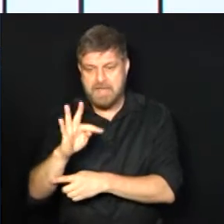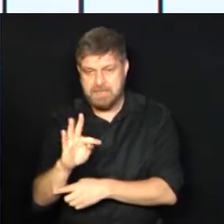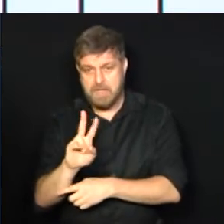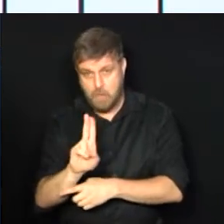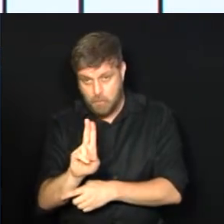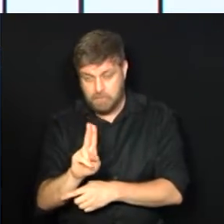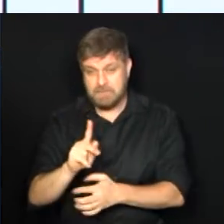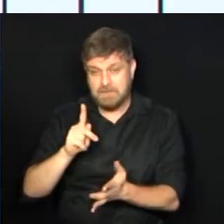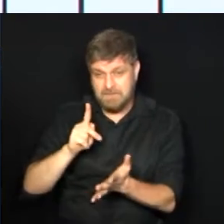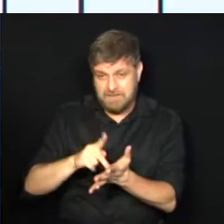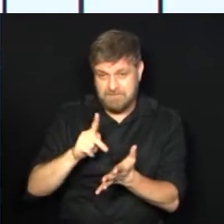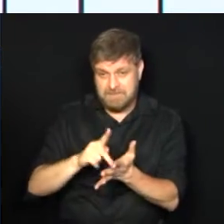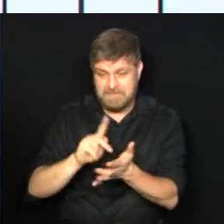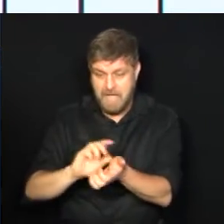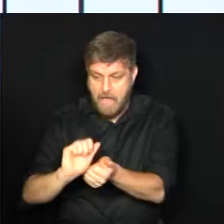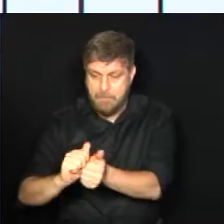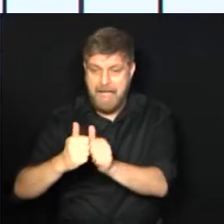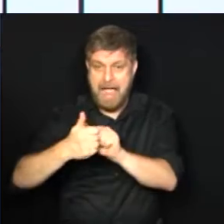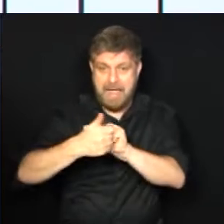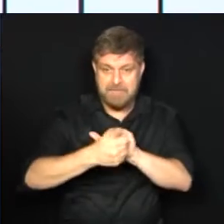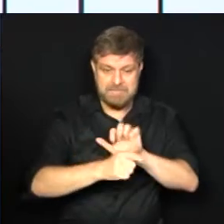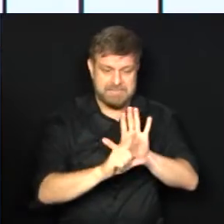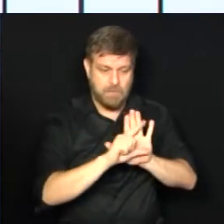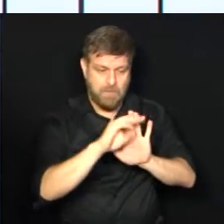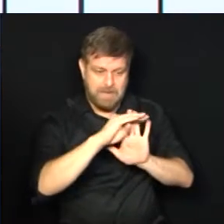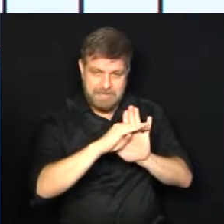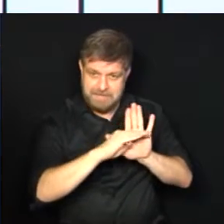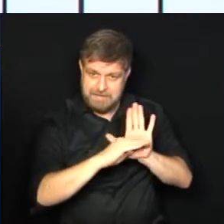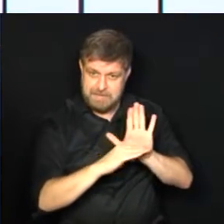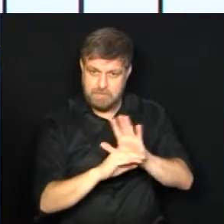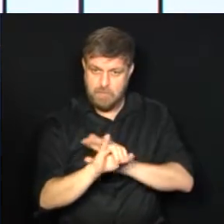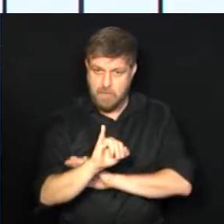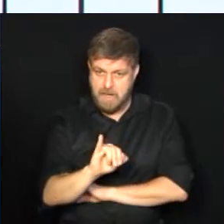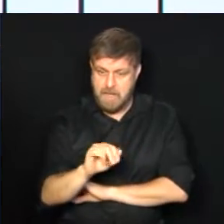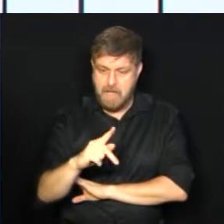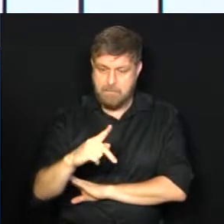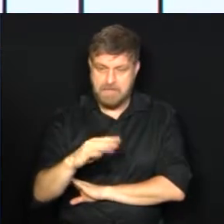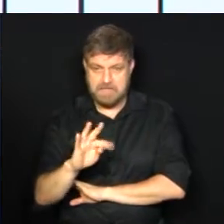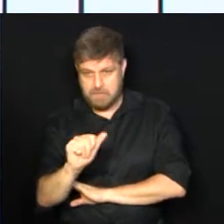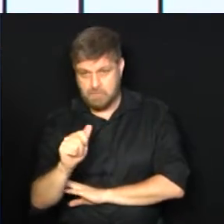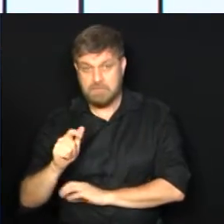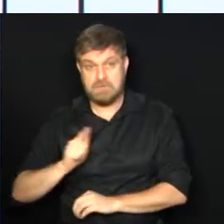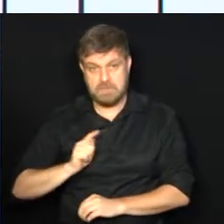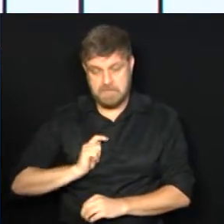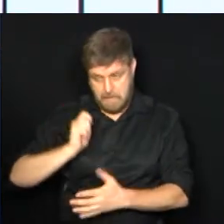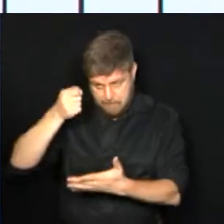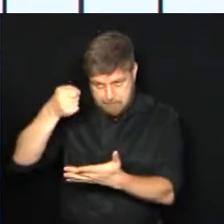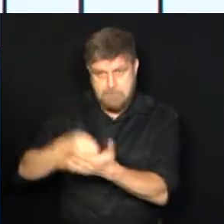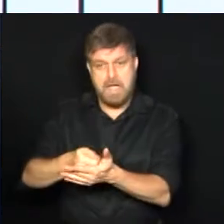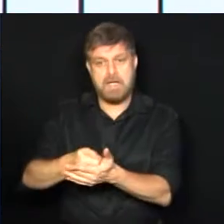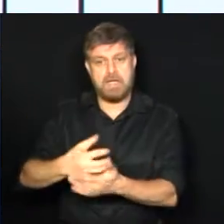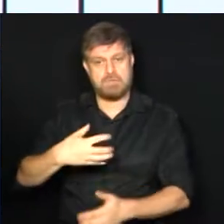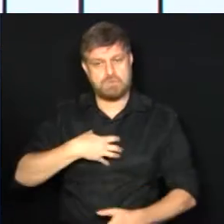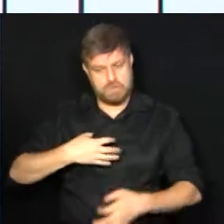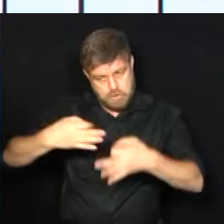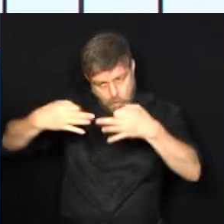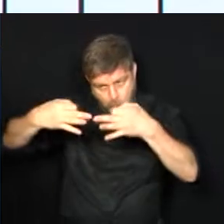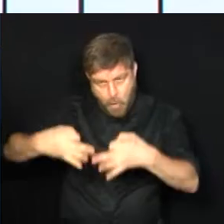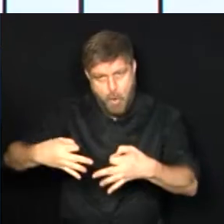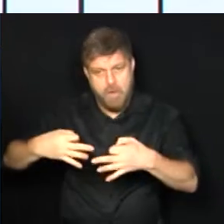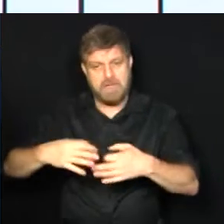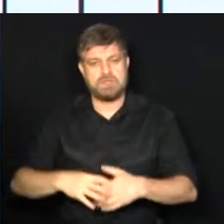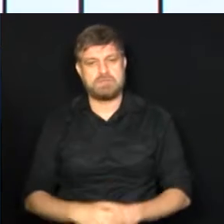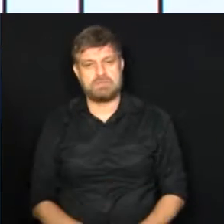na verdade, é uma adequação da lei do IPTU, justamente para que o imposto seja cobrado de forma aí